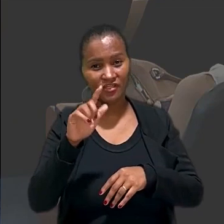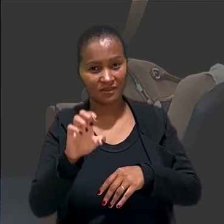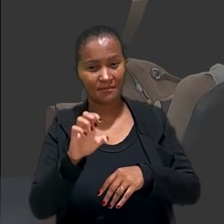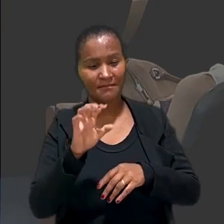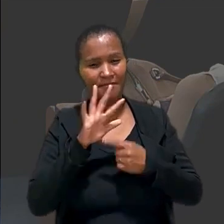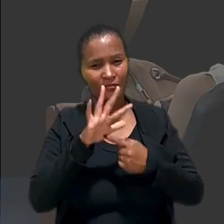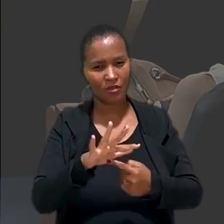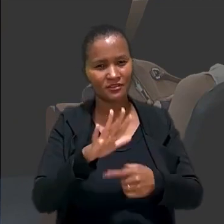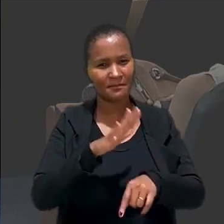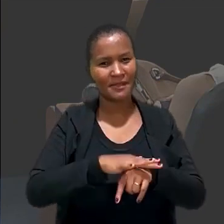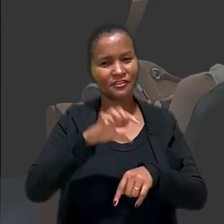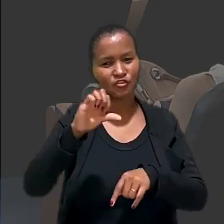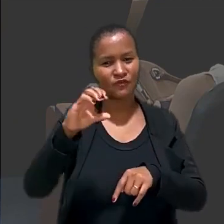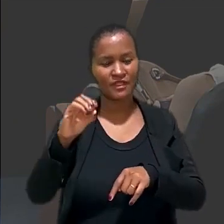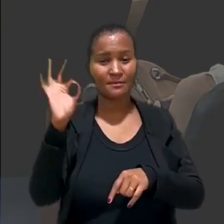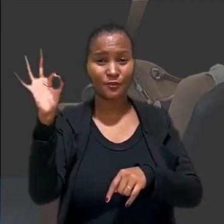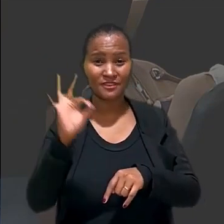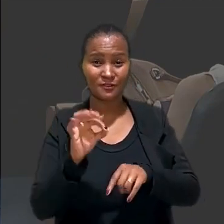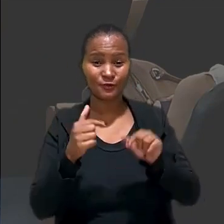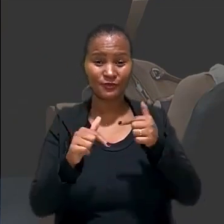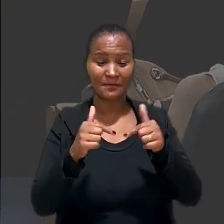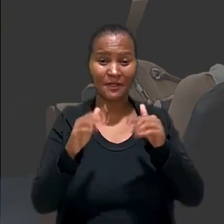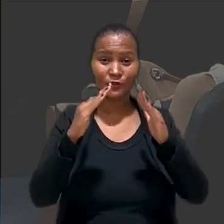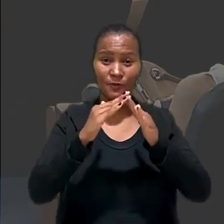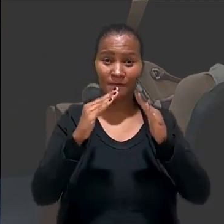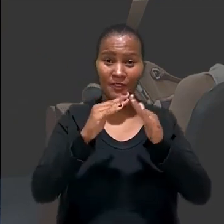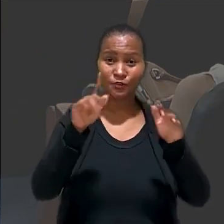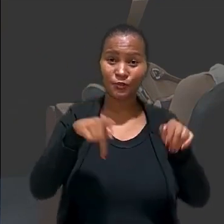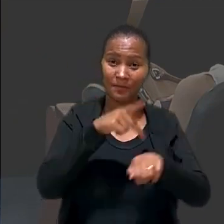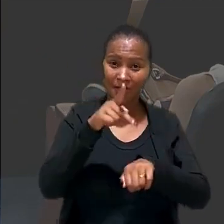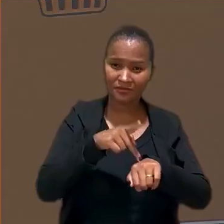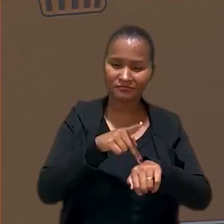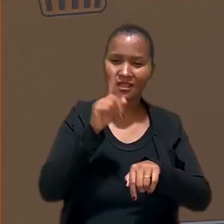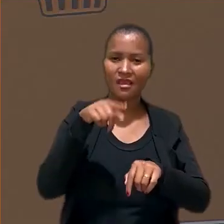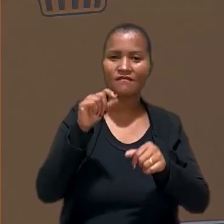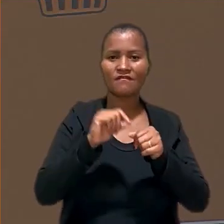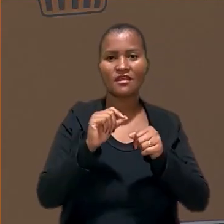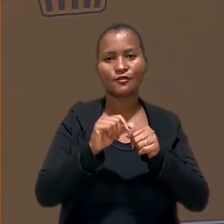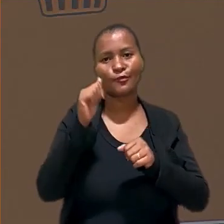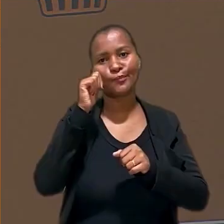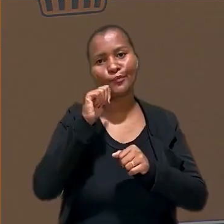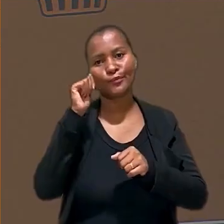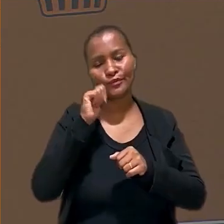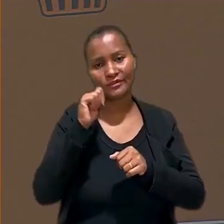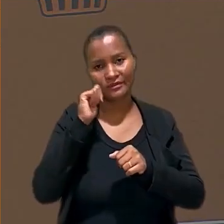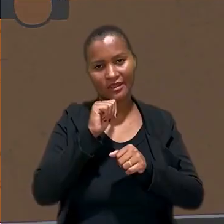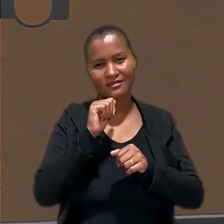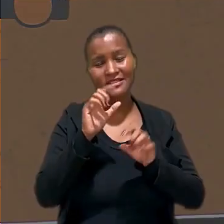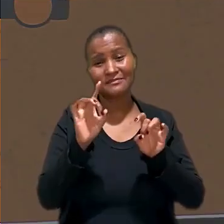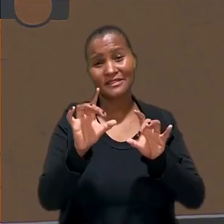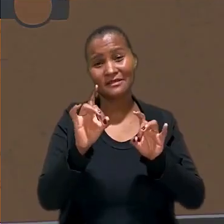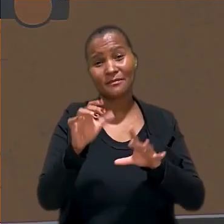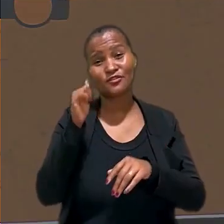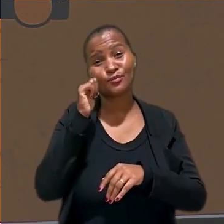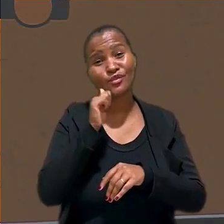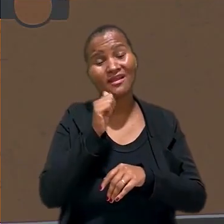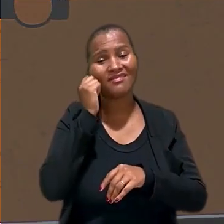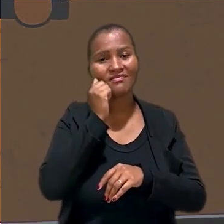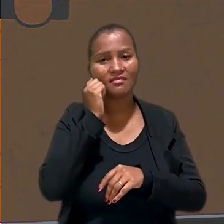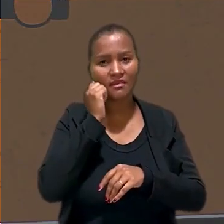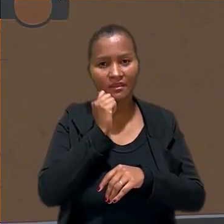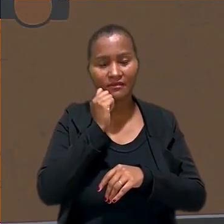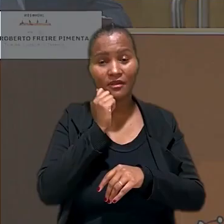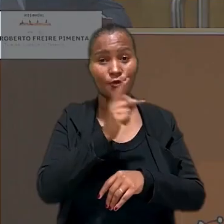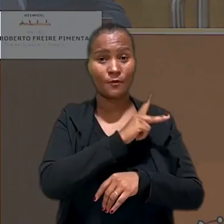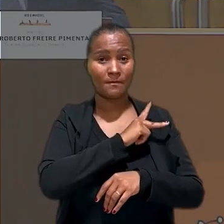IBGE, mais de 90% do trabalho doméstico no país é desempenhado por mulheres, especialmente as